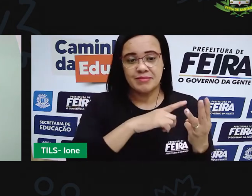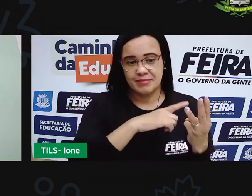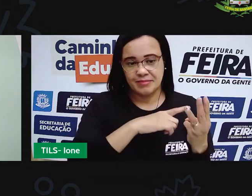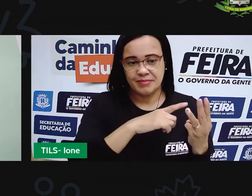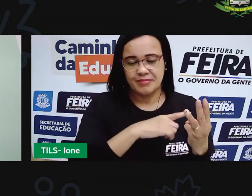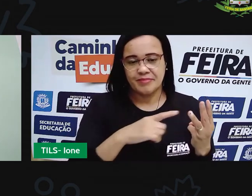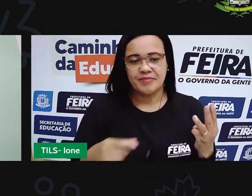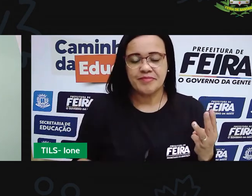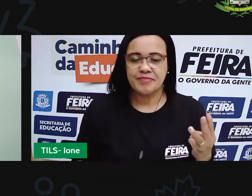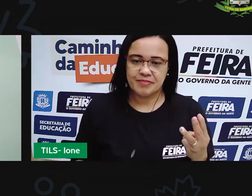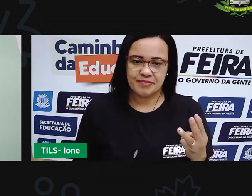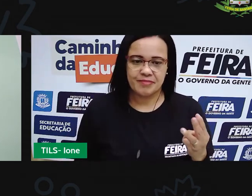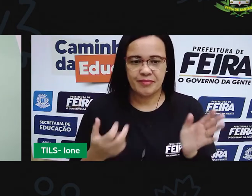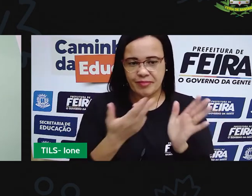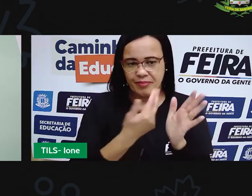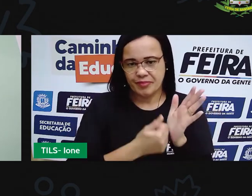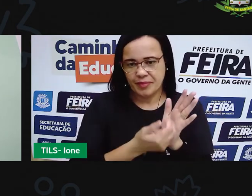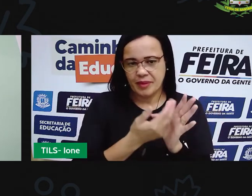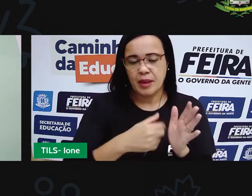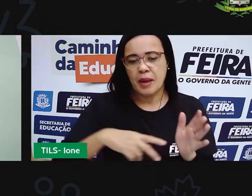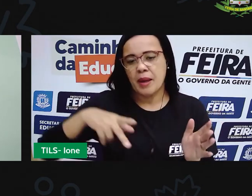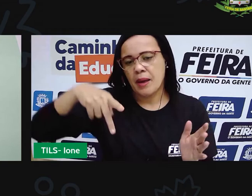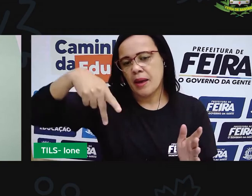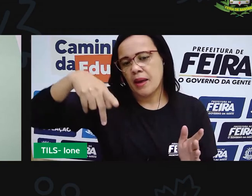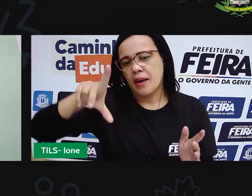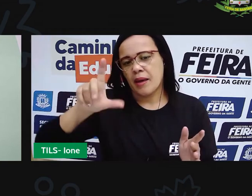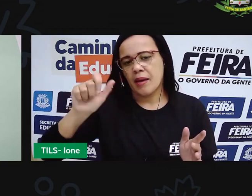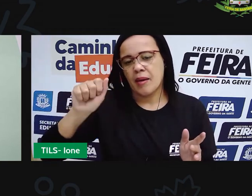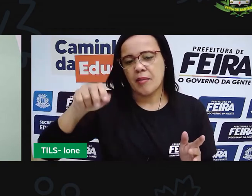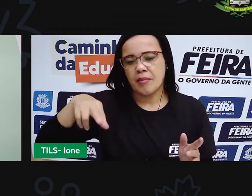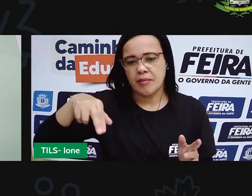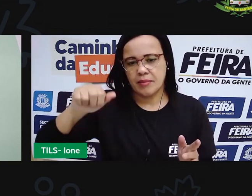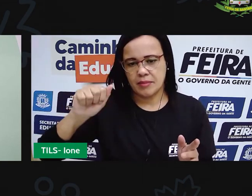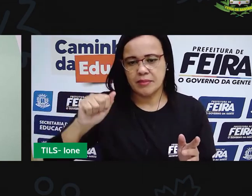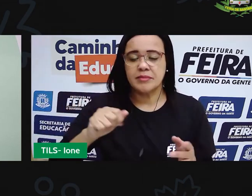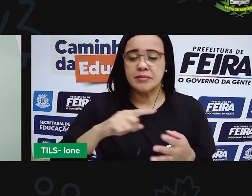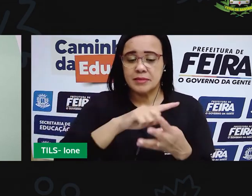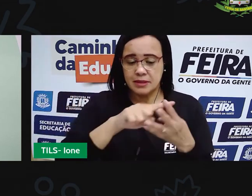é uma figura plana que vai ter três lados